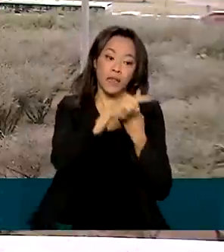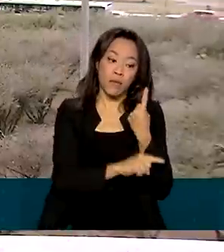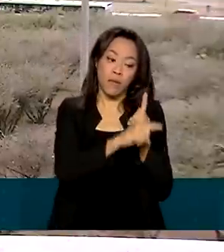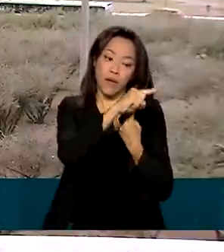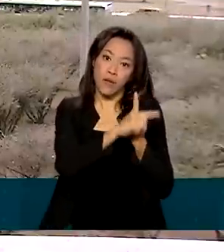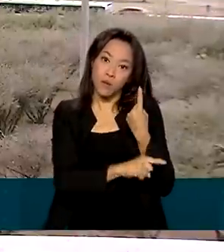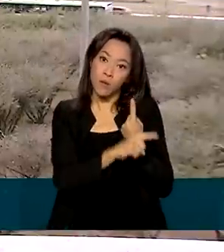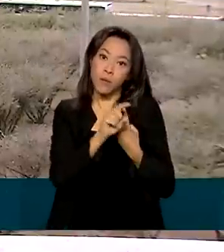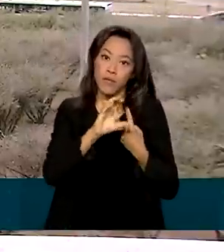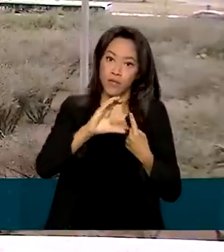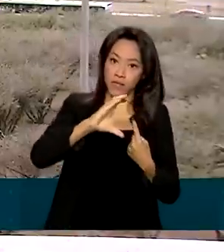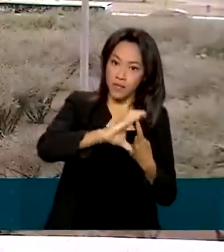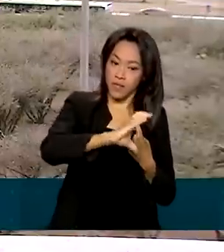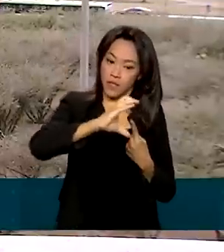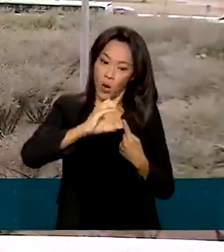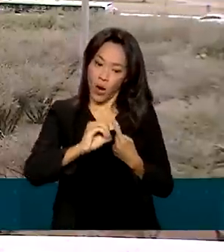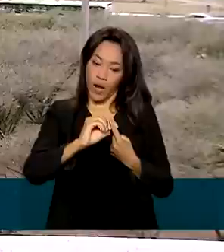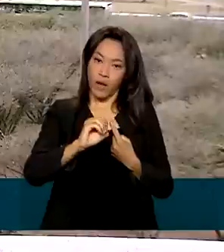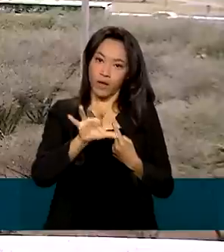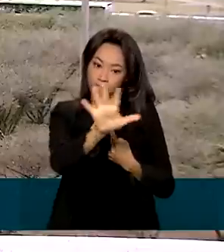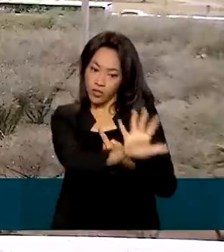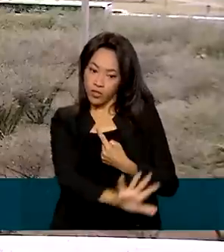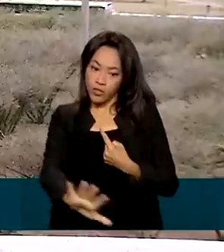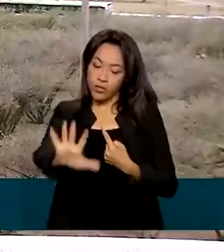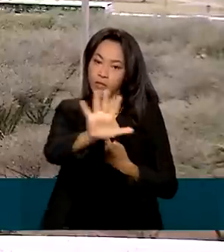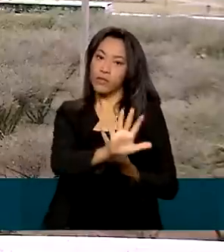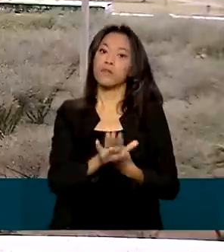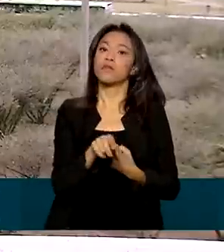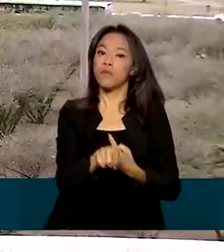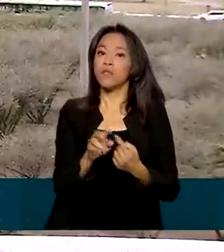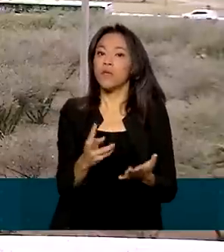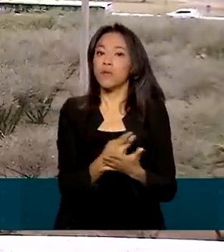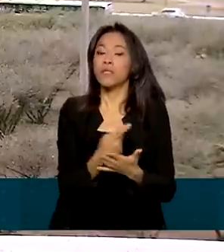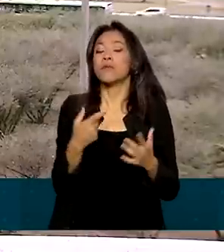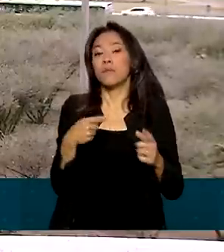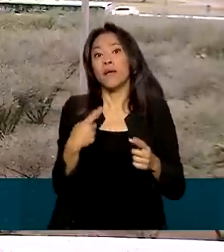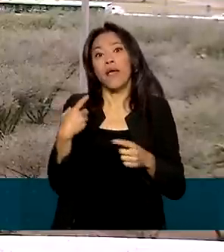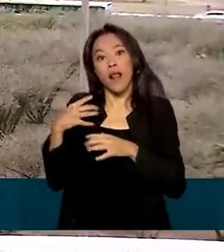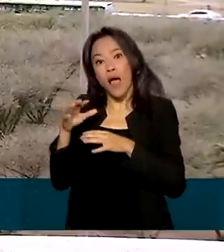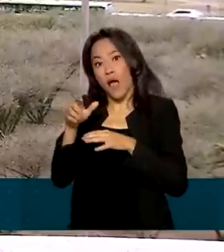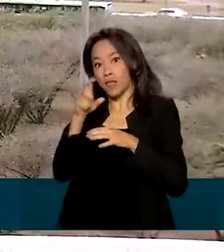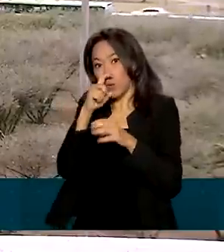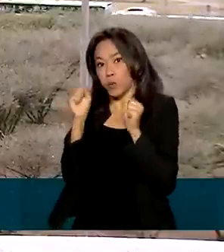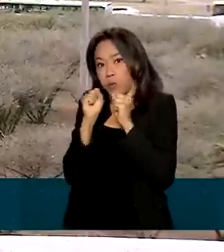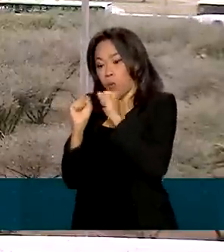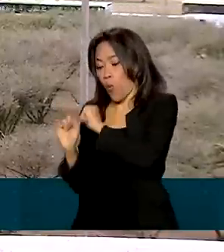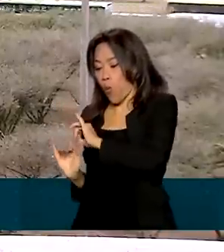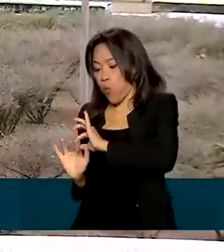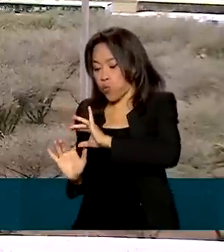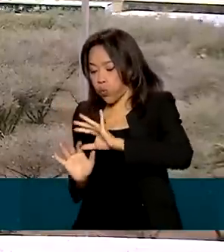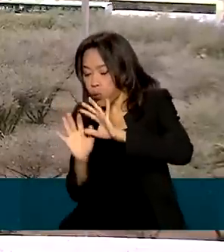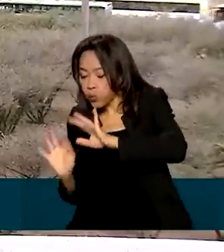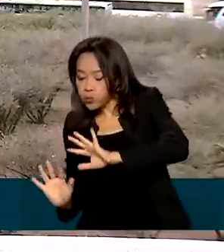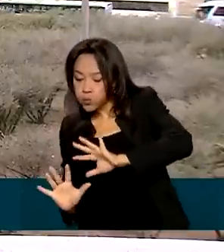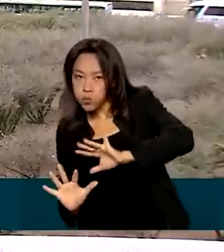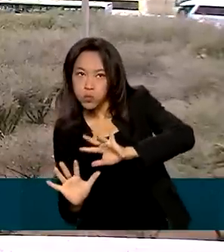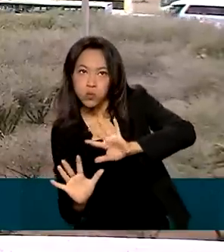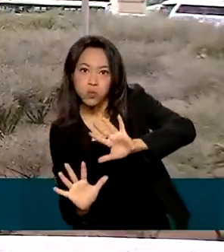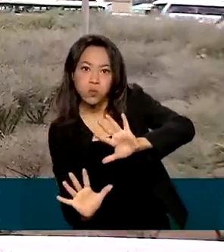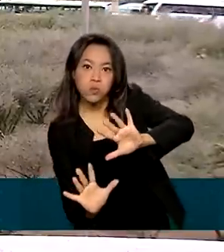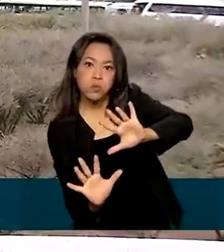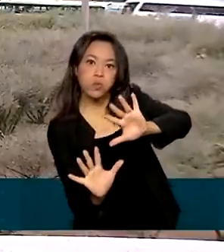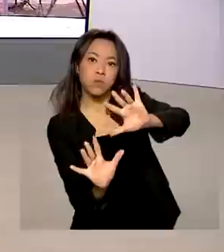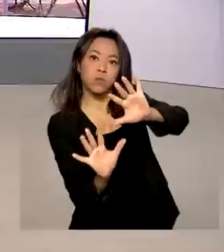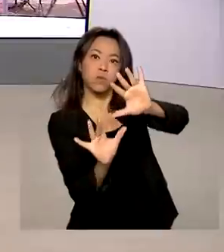nas regiões centro-oeste e sudeste, até a sexta-feira, né, medida que essa frente fria avance em direção ao centro do país.